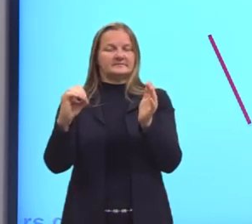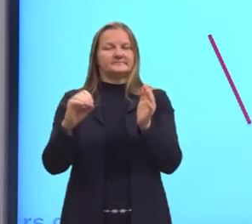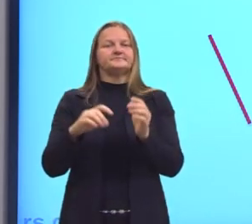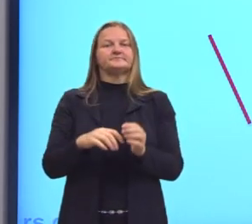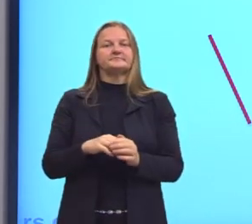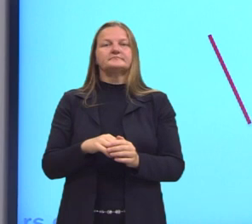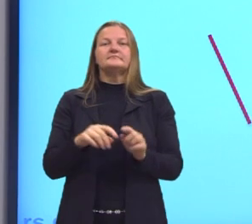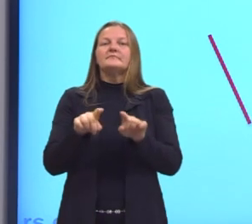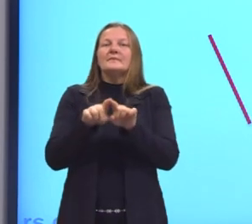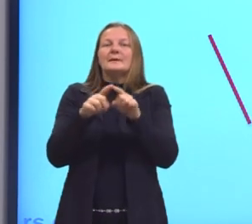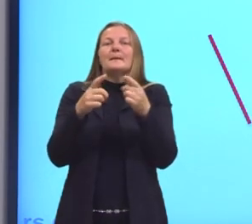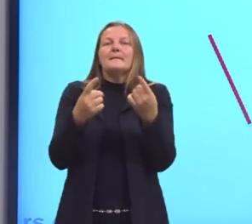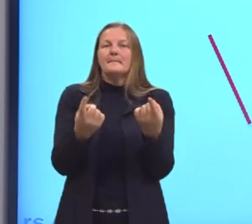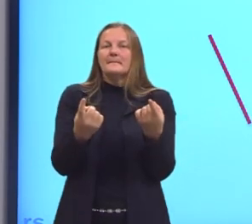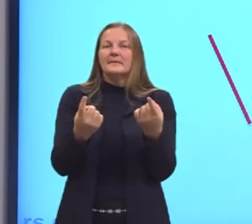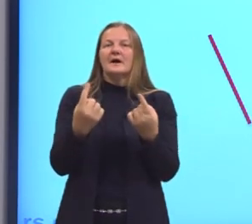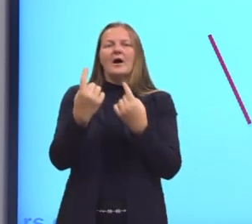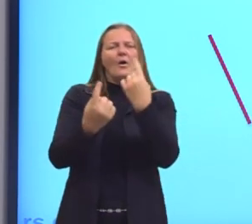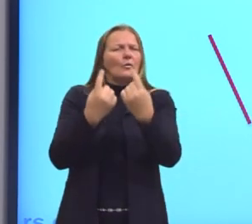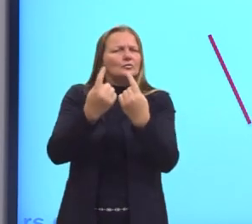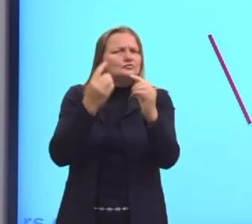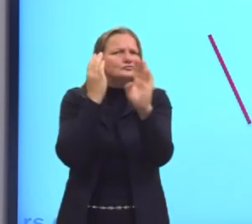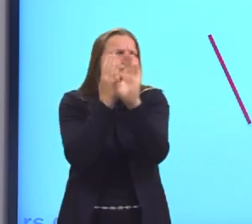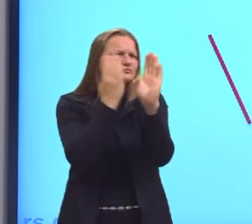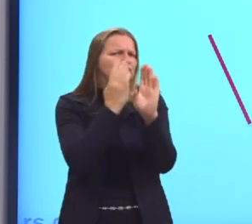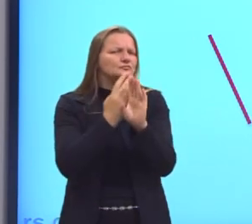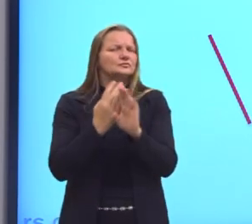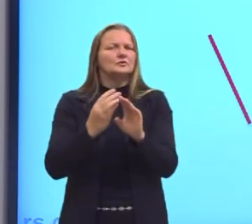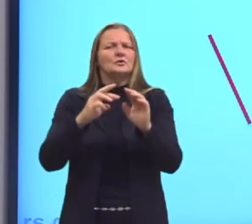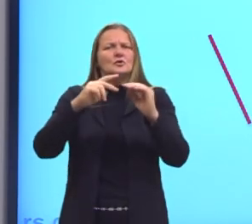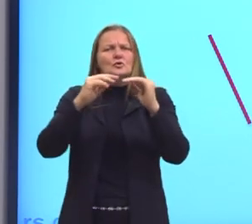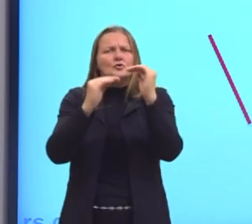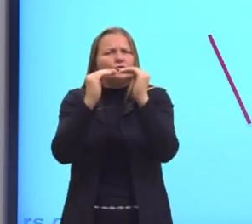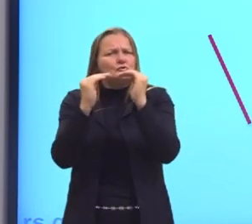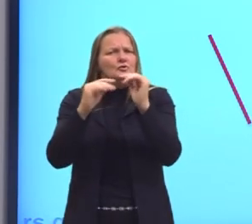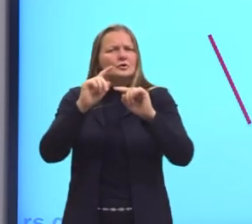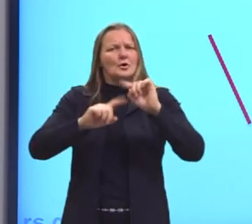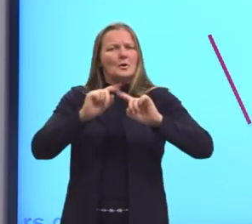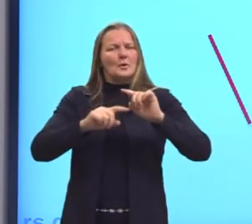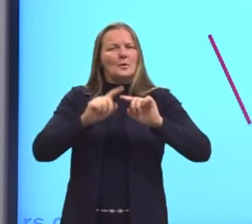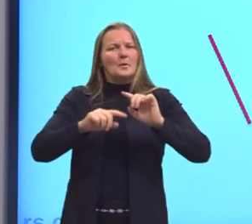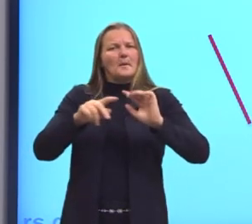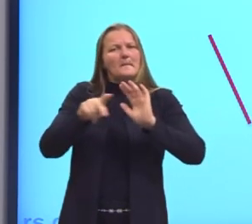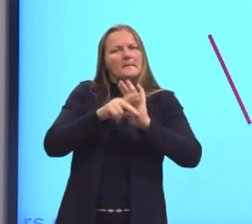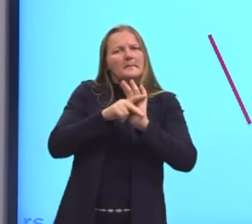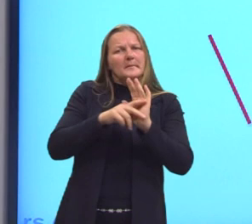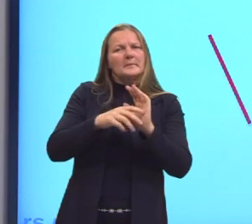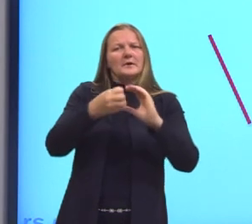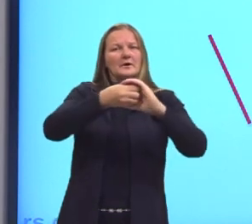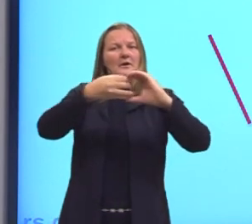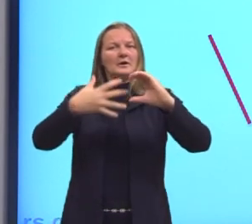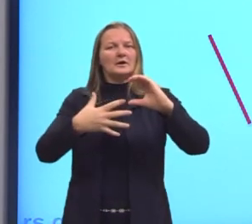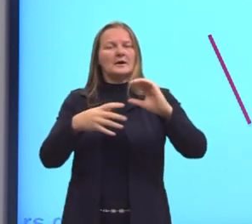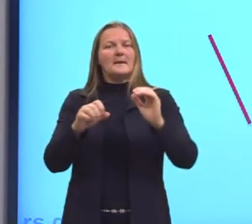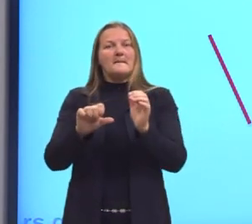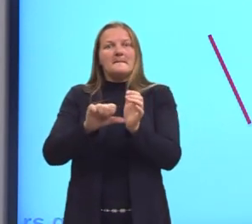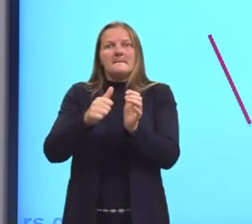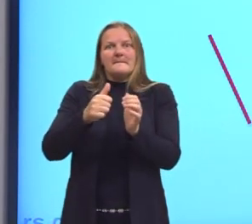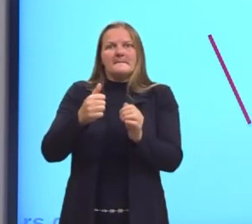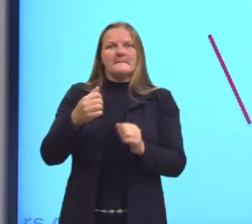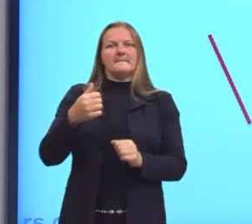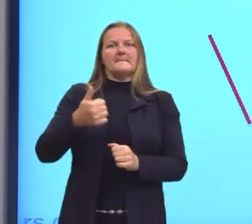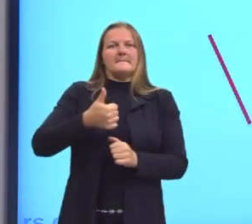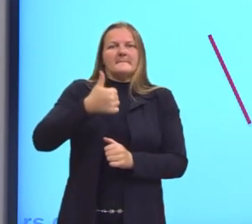foi constatado que, várias propriedades, analisando várias propriedades, o melhor, o mais indicado